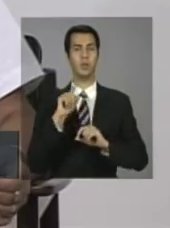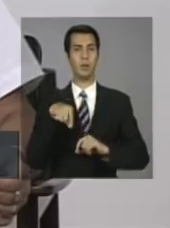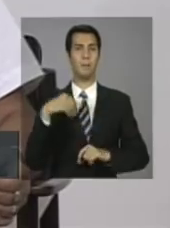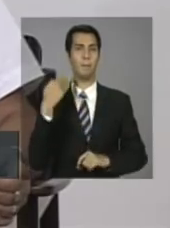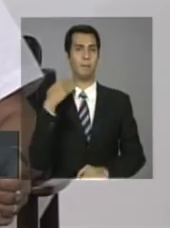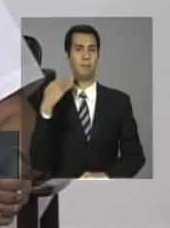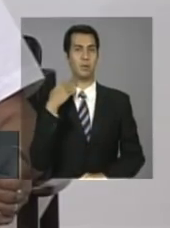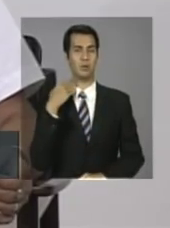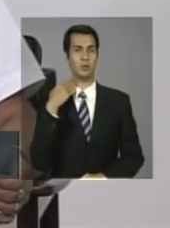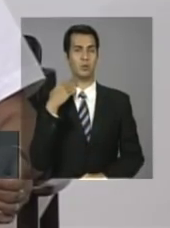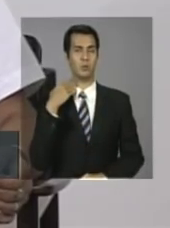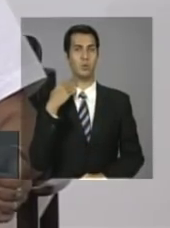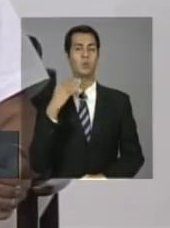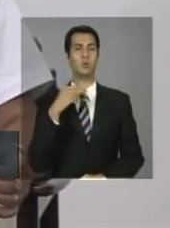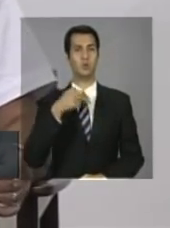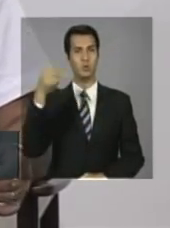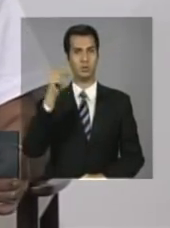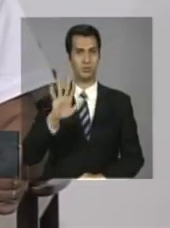Amigo.